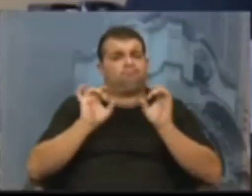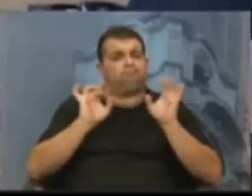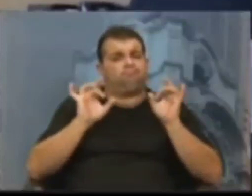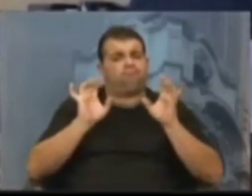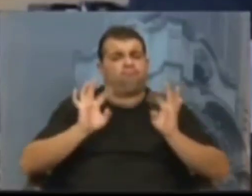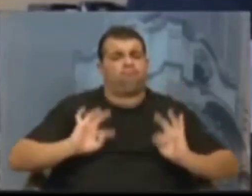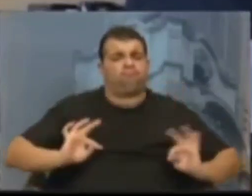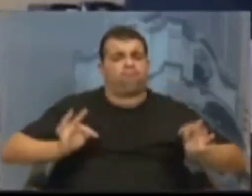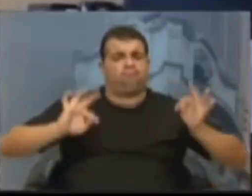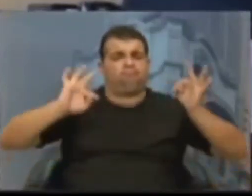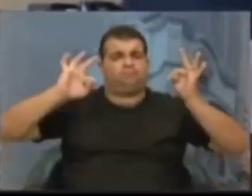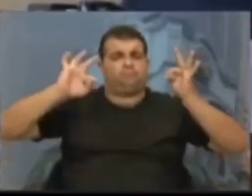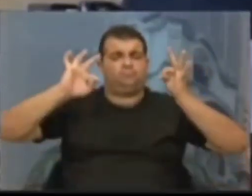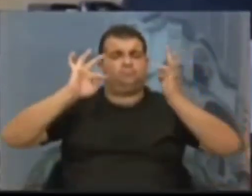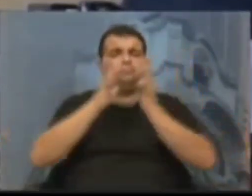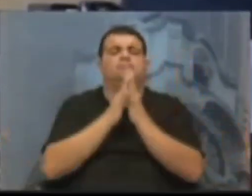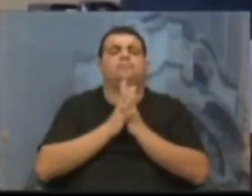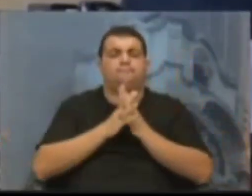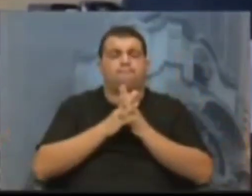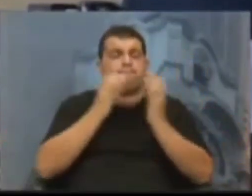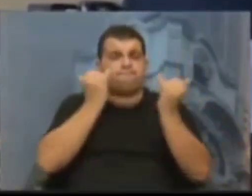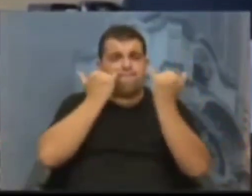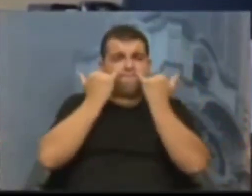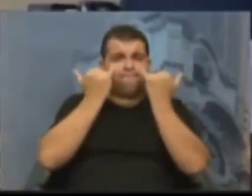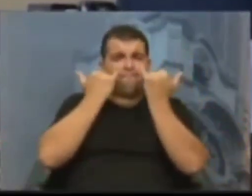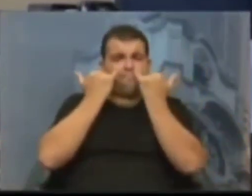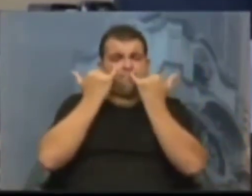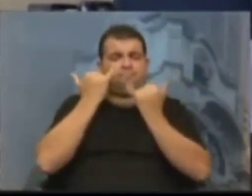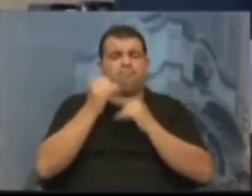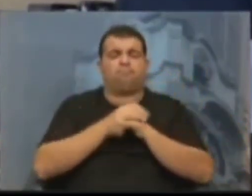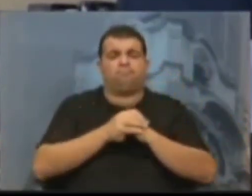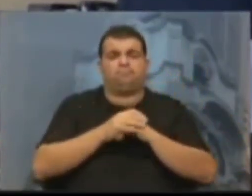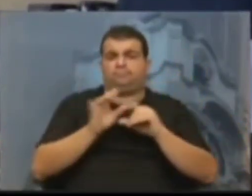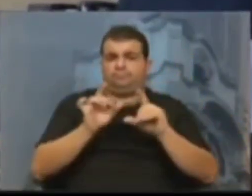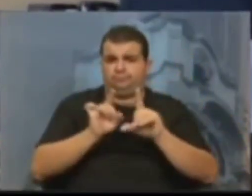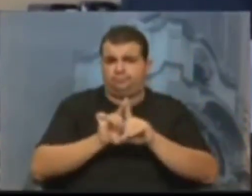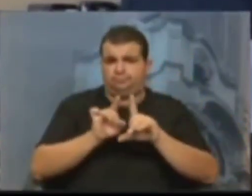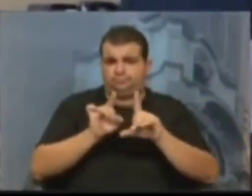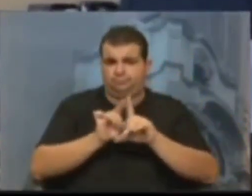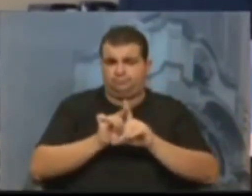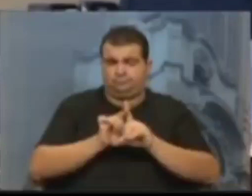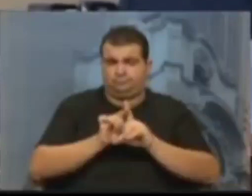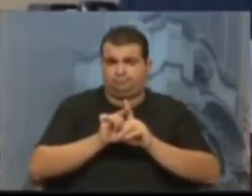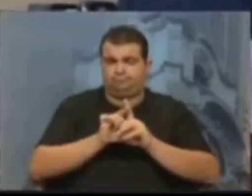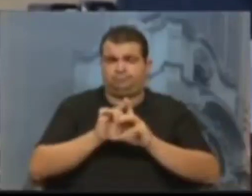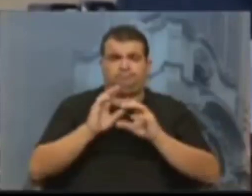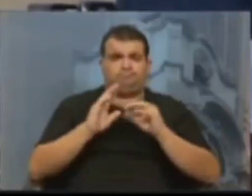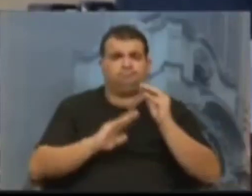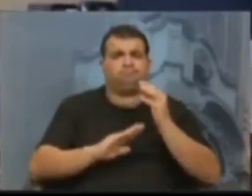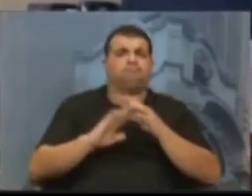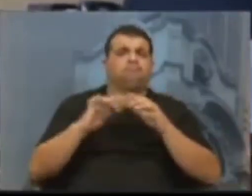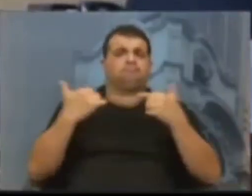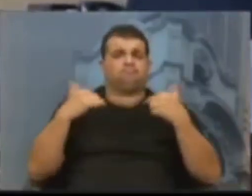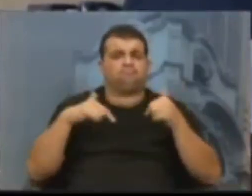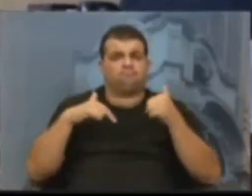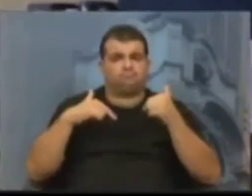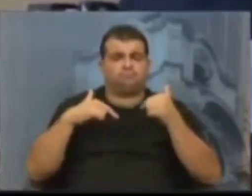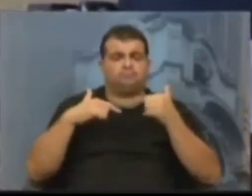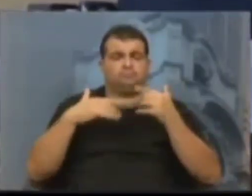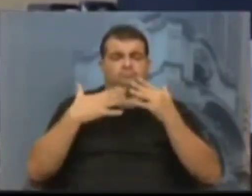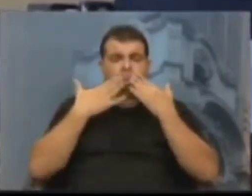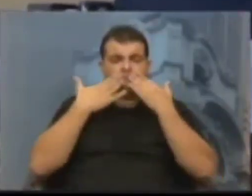tecnologia da informação e que vem atuando, como eu já disse, de forma